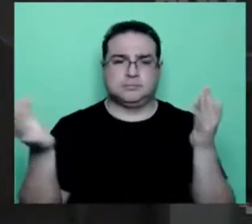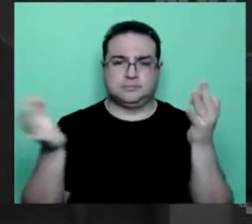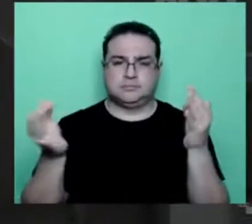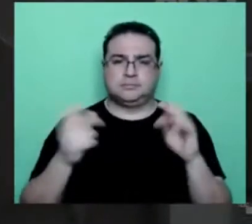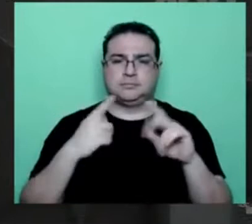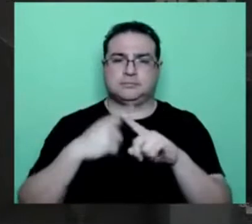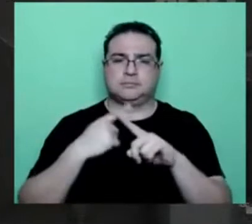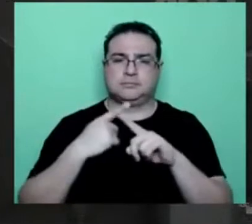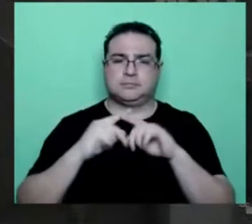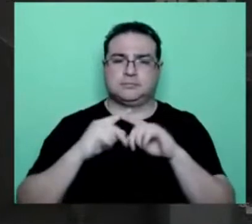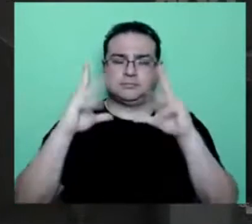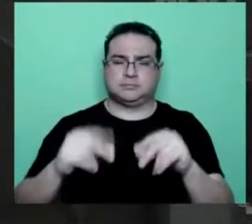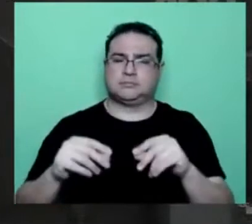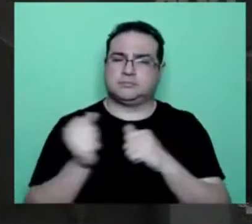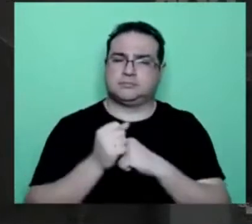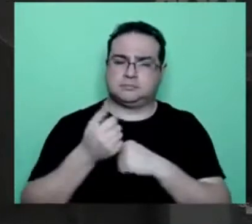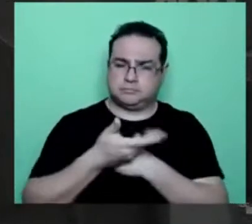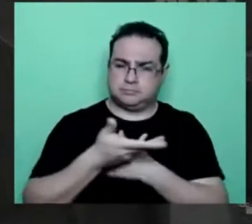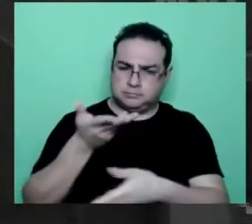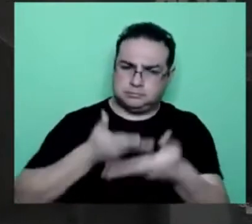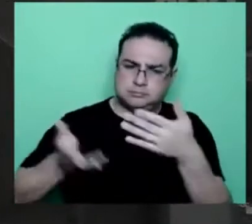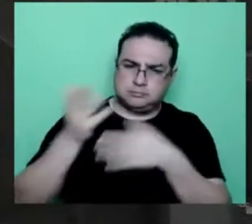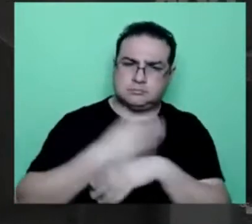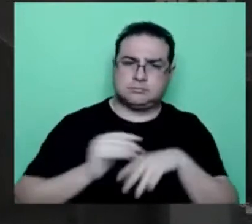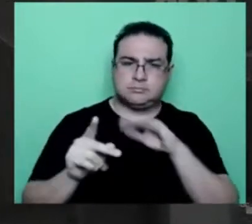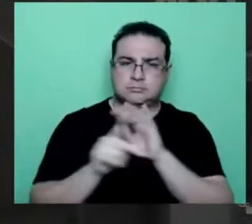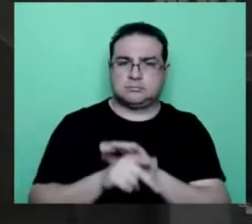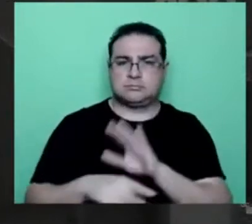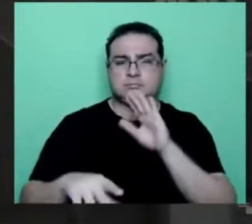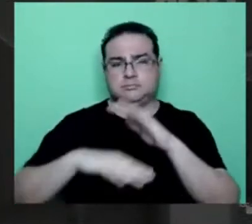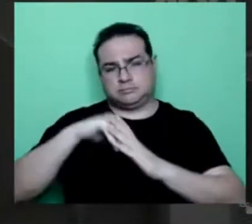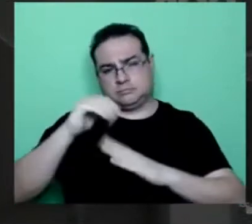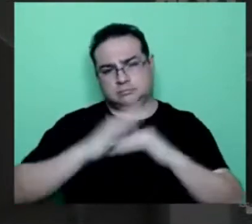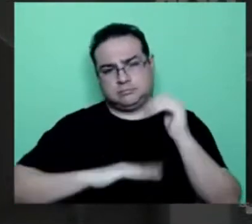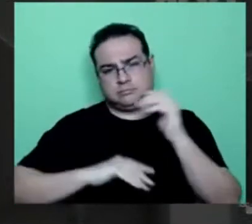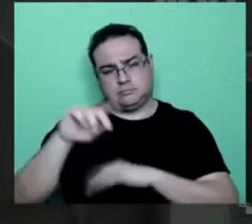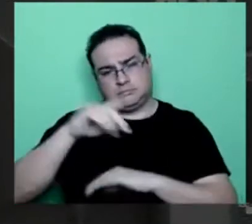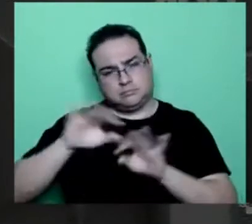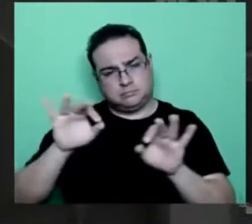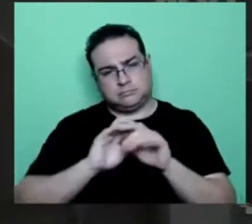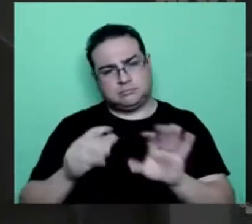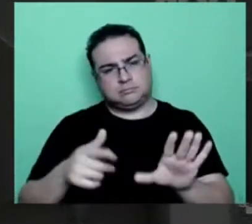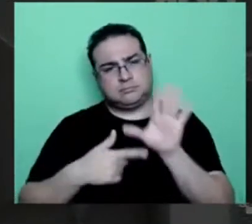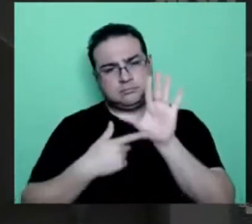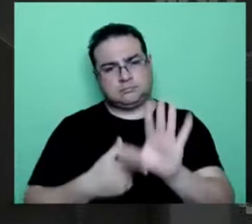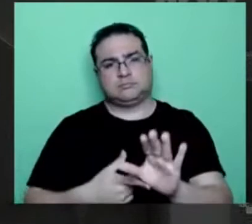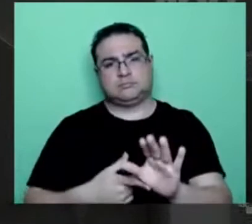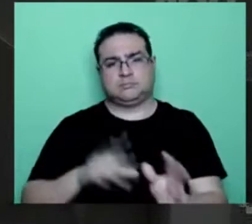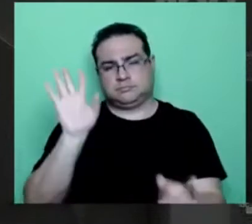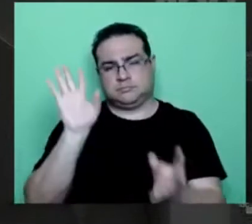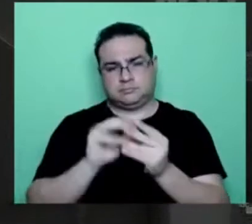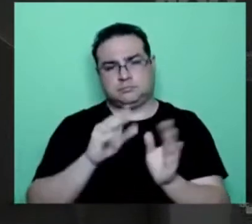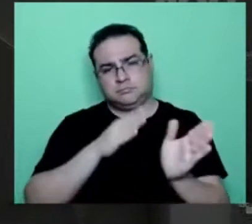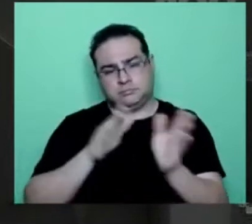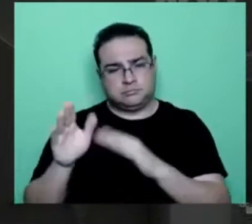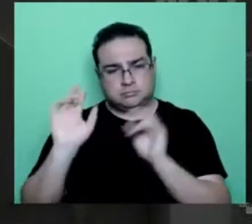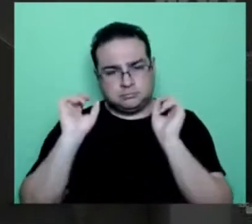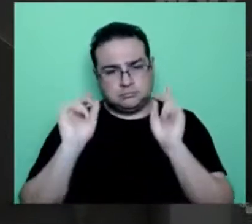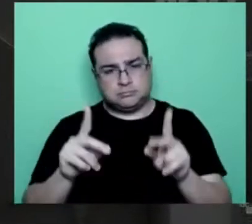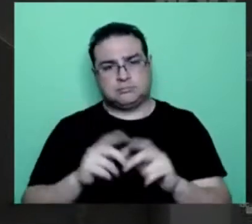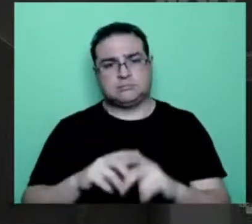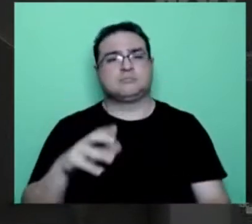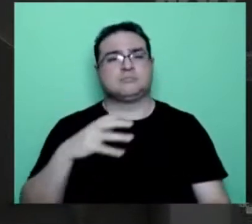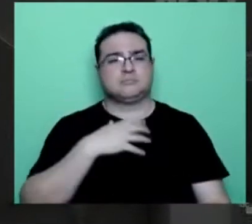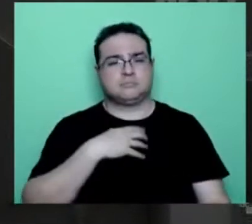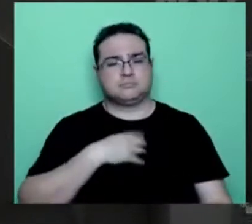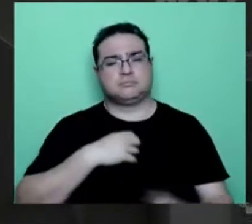toda essa riqueza tem muito do órgão que é competente para isso. Eu vou apresentar a síntese do processo, ok, gente? Do jeitinho